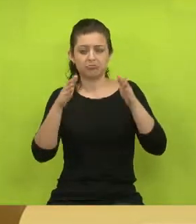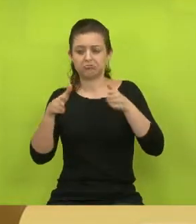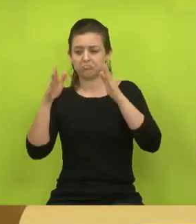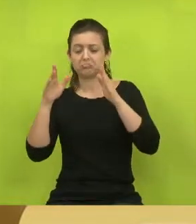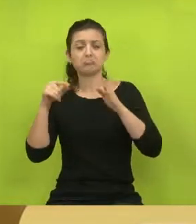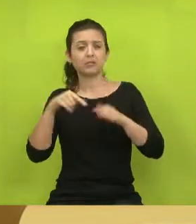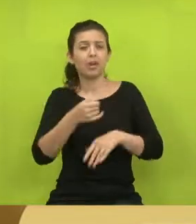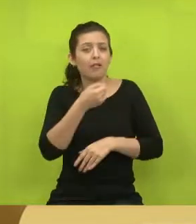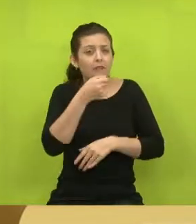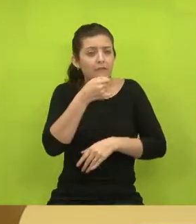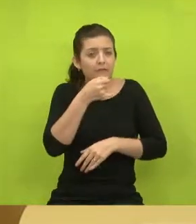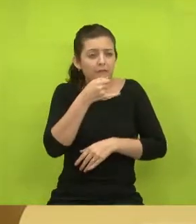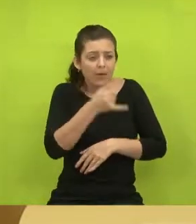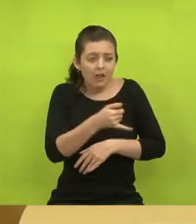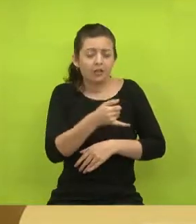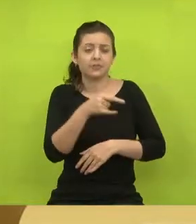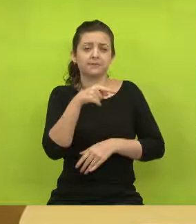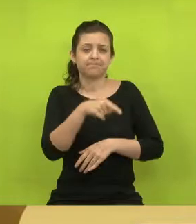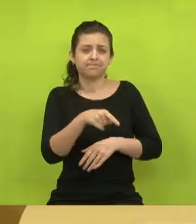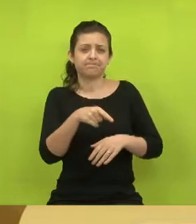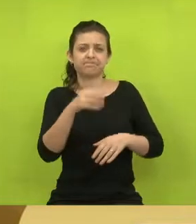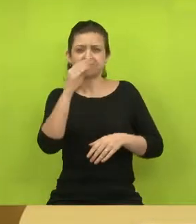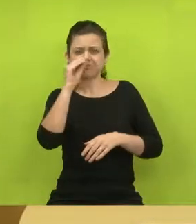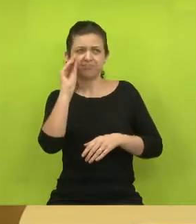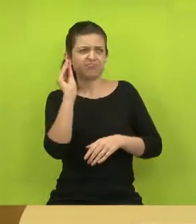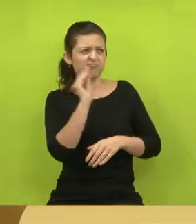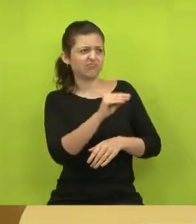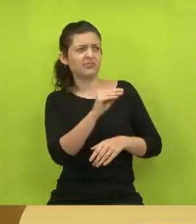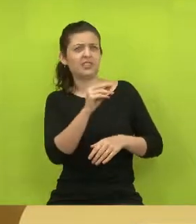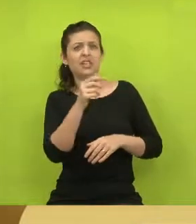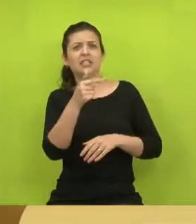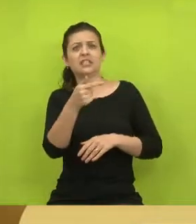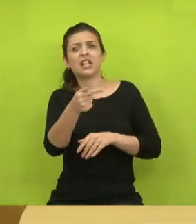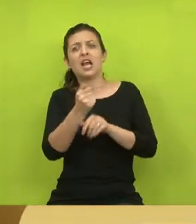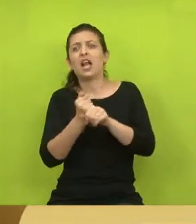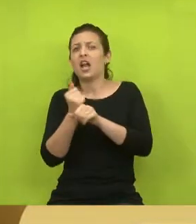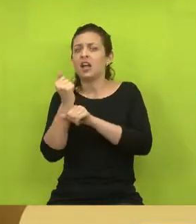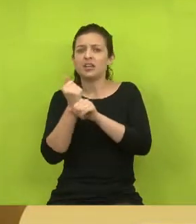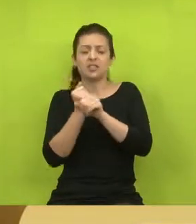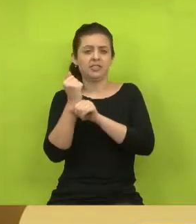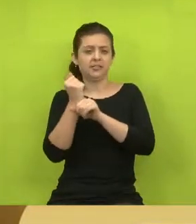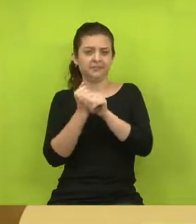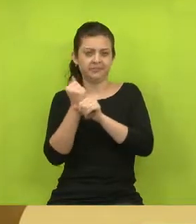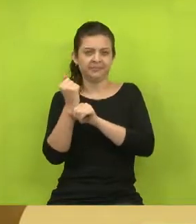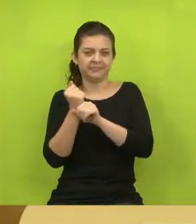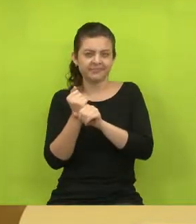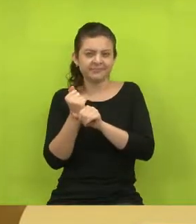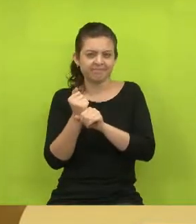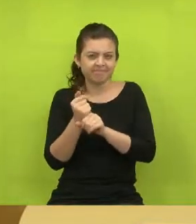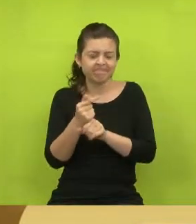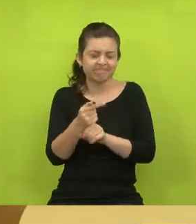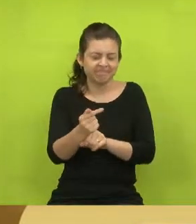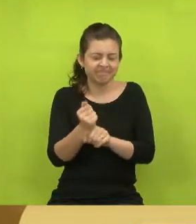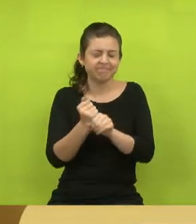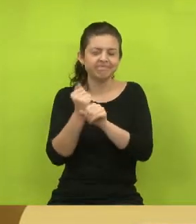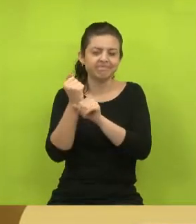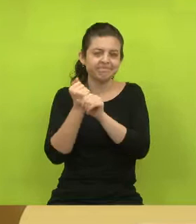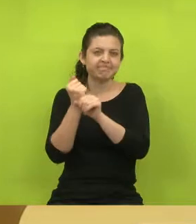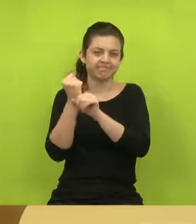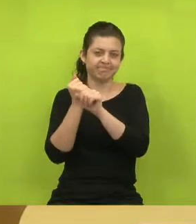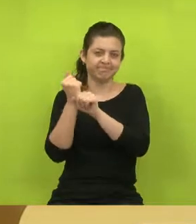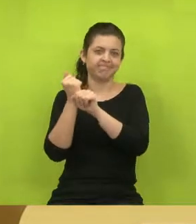exemplo, que eu falei, ele está abandonado há sete anos. Há sete anos.